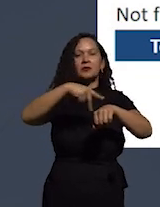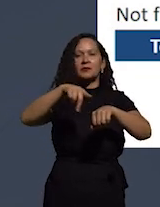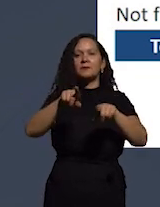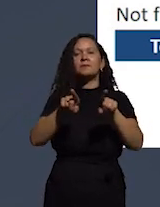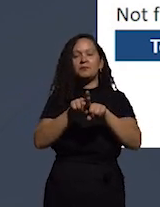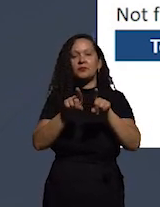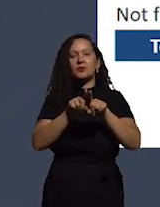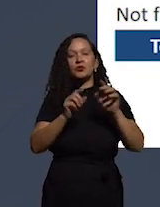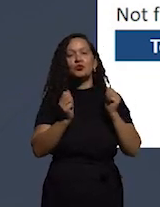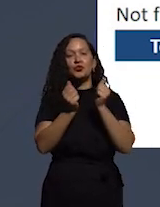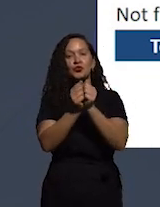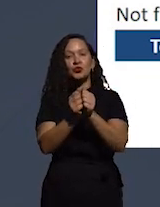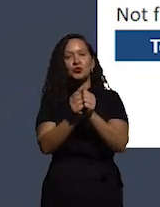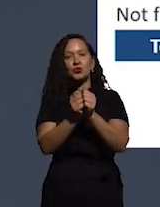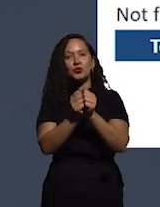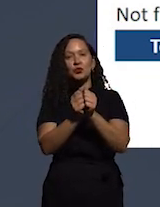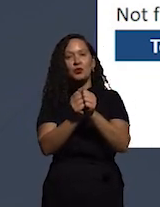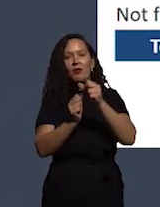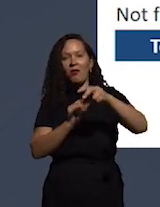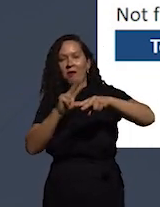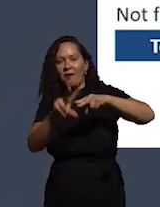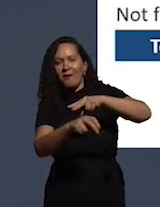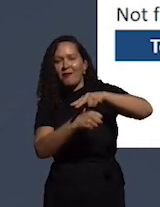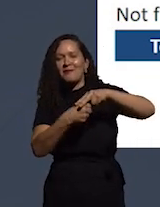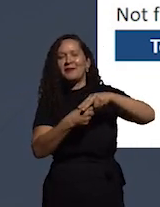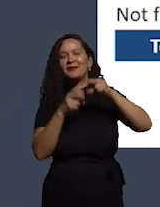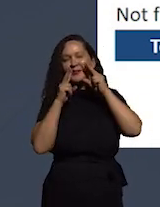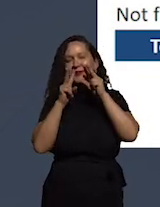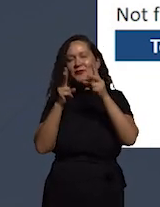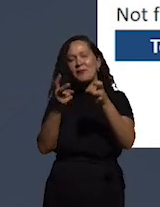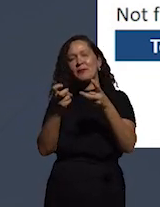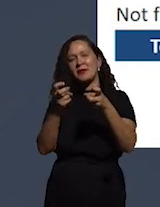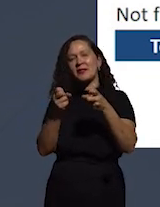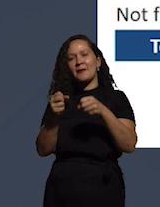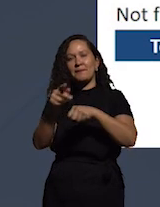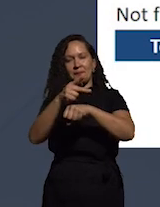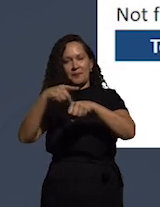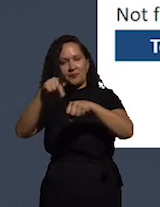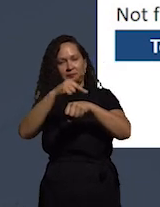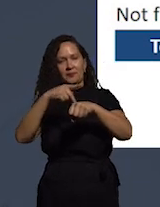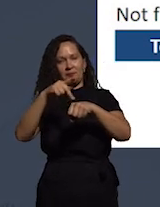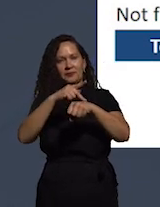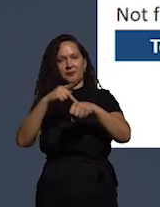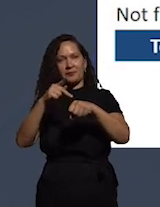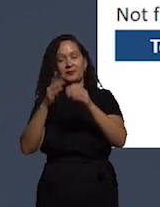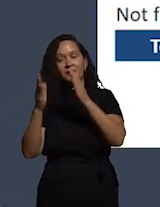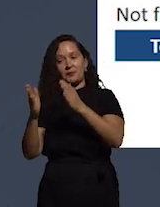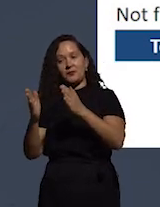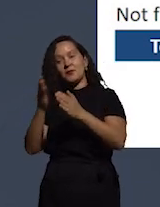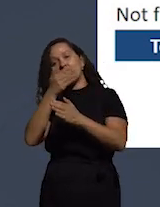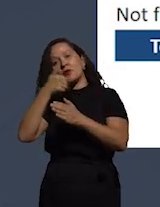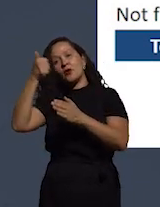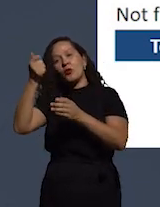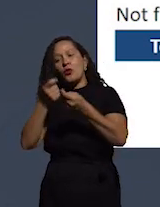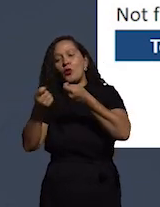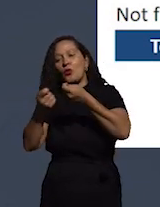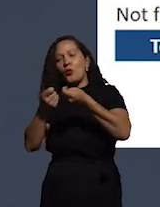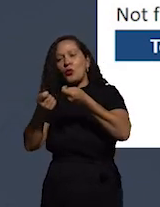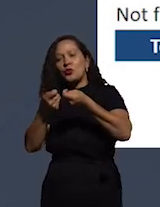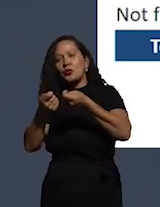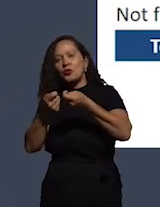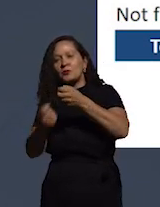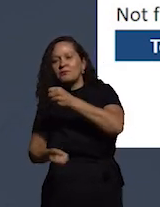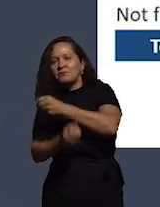com o grau de corrupção nós vemos que entre os países que estão que tem o melhor controle da corrupção